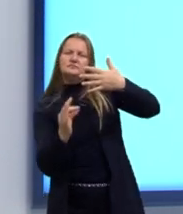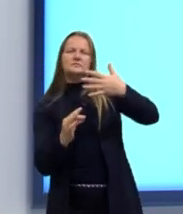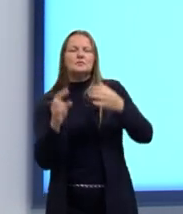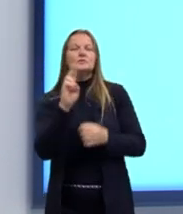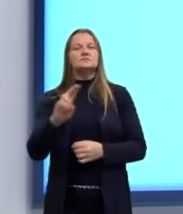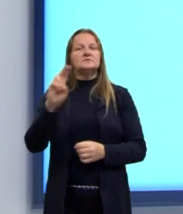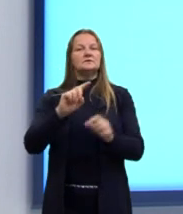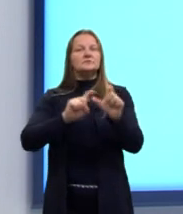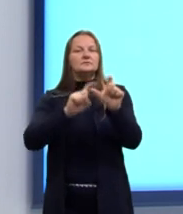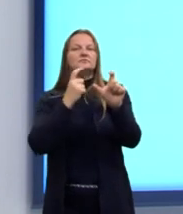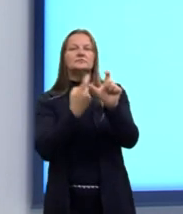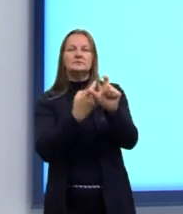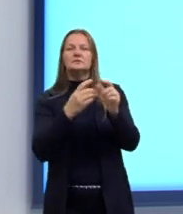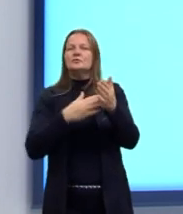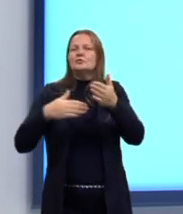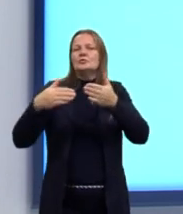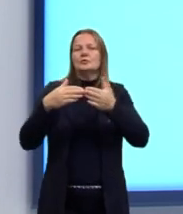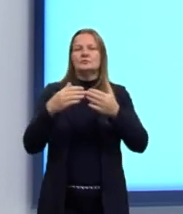nessas expressões idiomáticas.